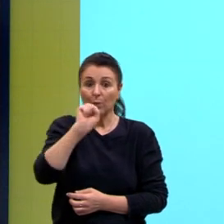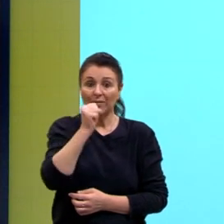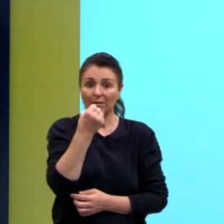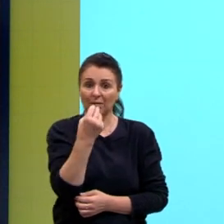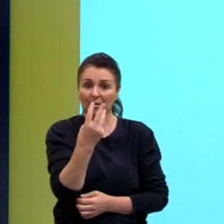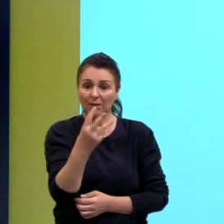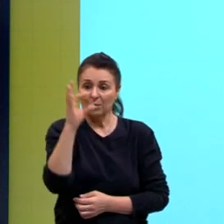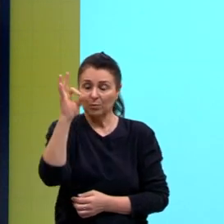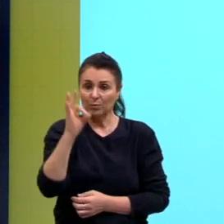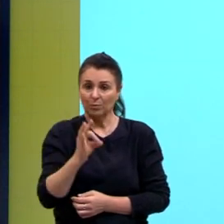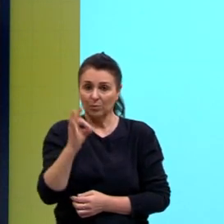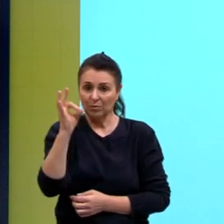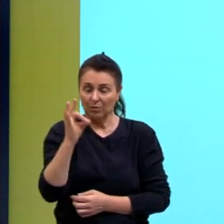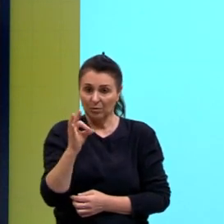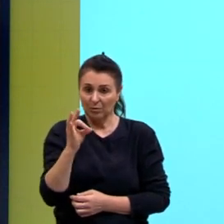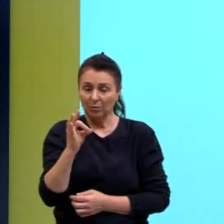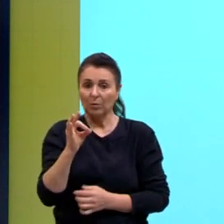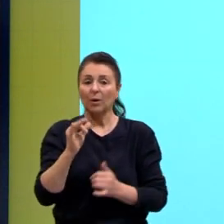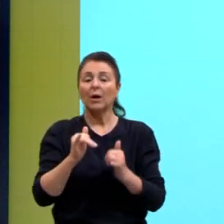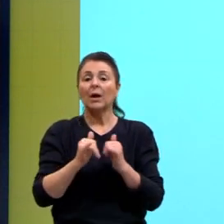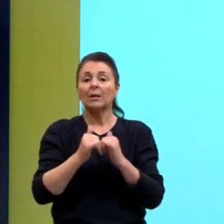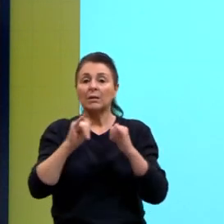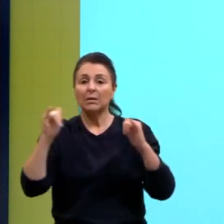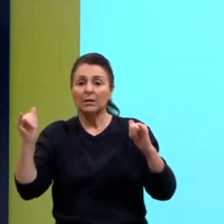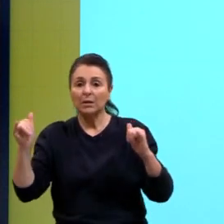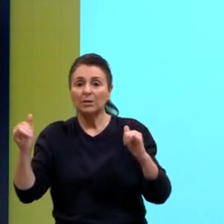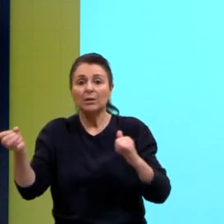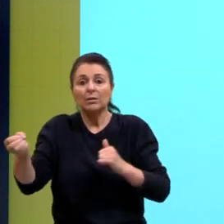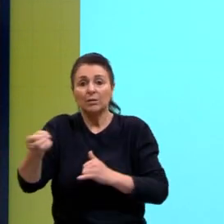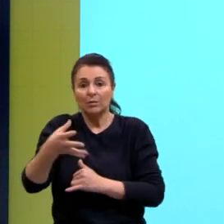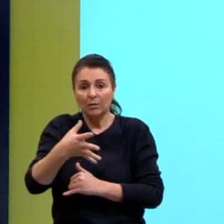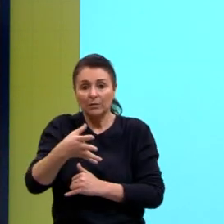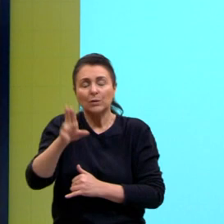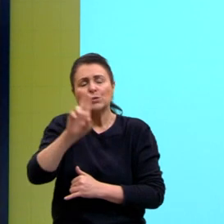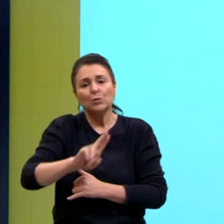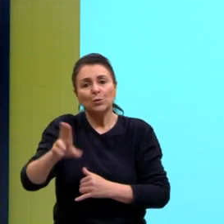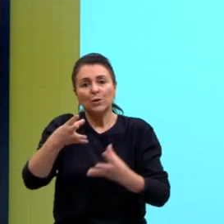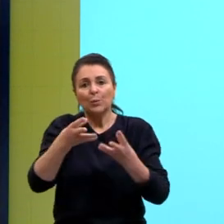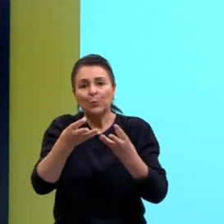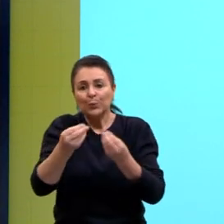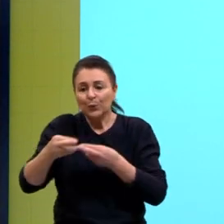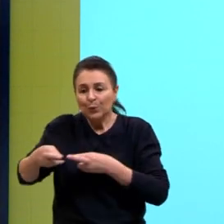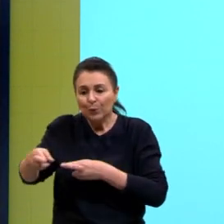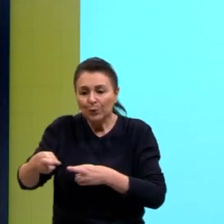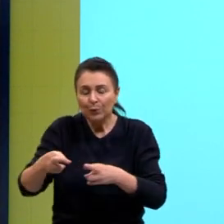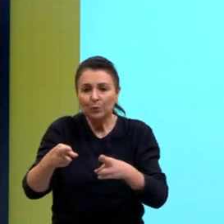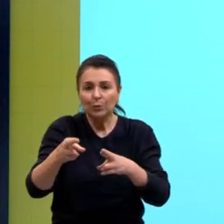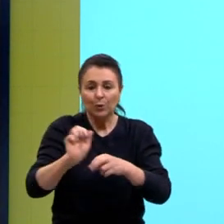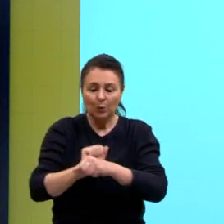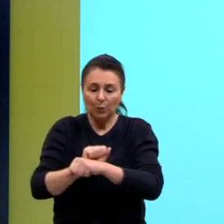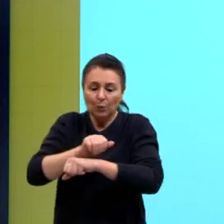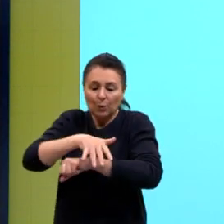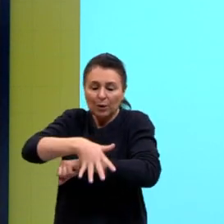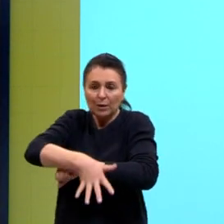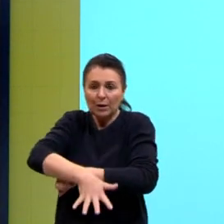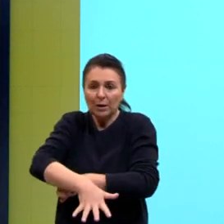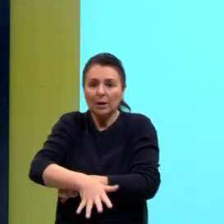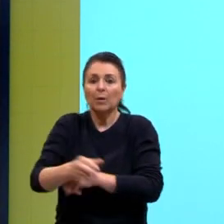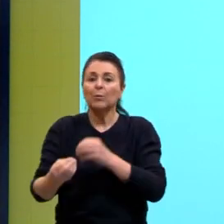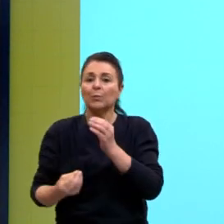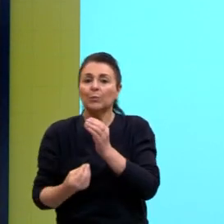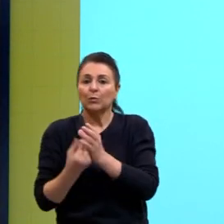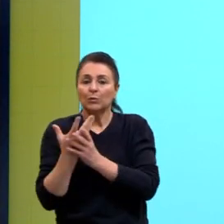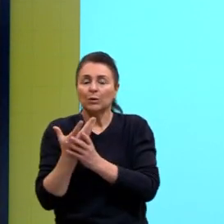é justamente dessas energias renováveis. A gente utiliza muito essa energia dos rios, né, com a hidroelétrica produzindo muito.